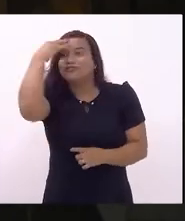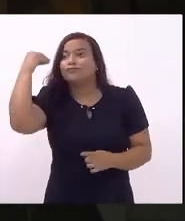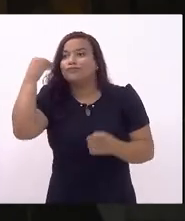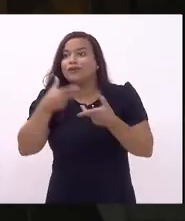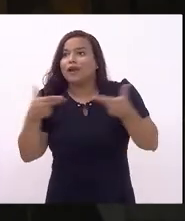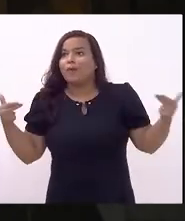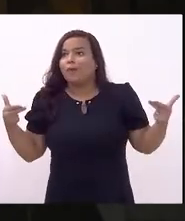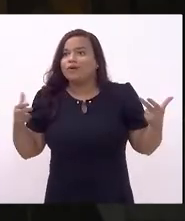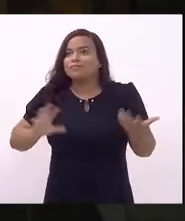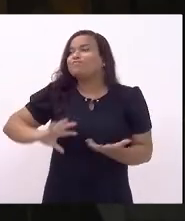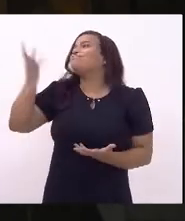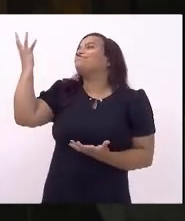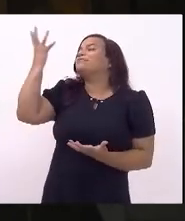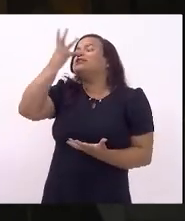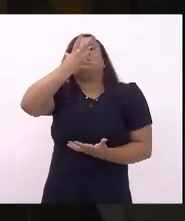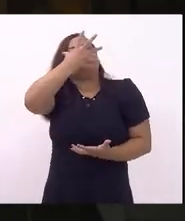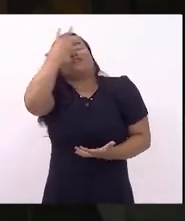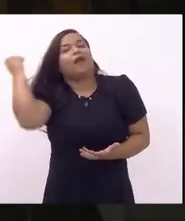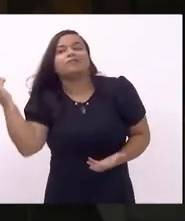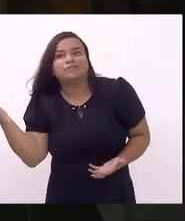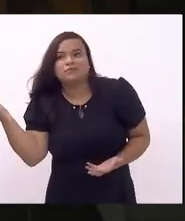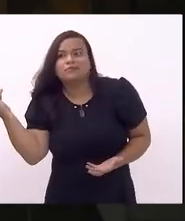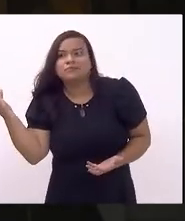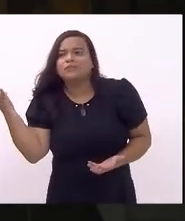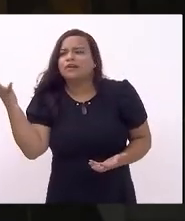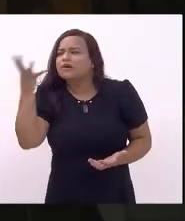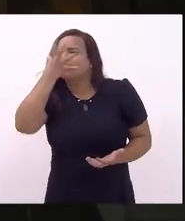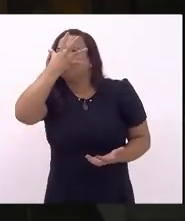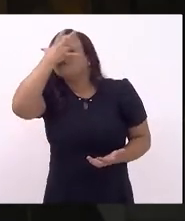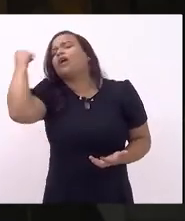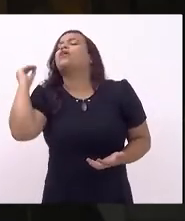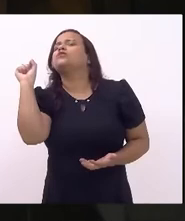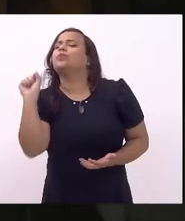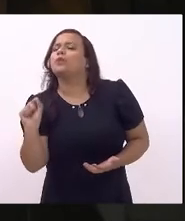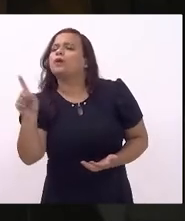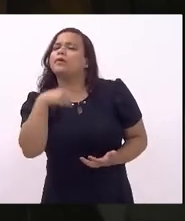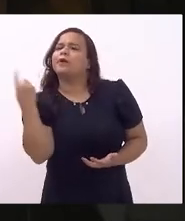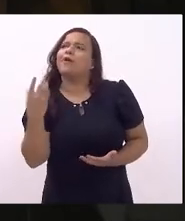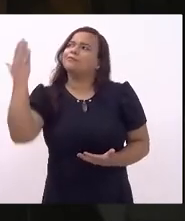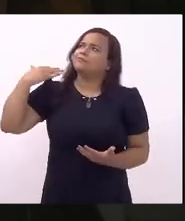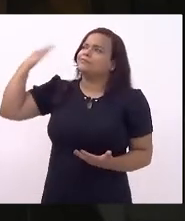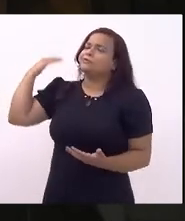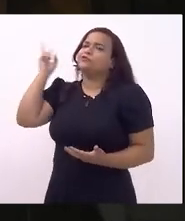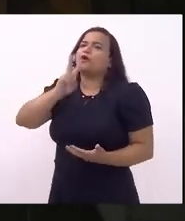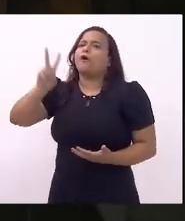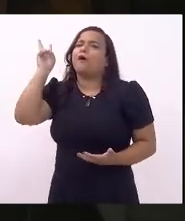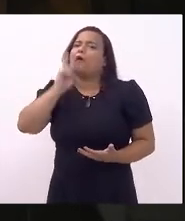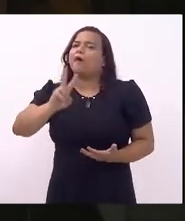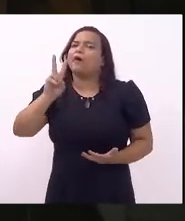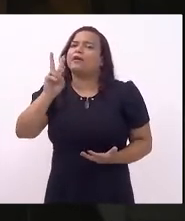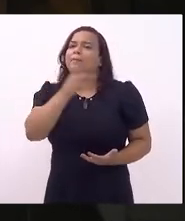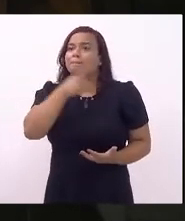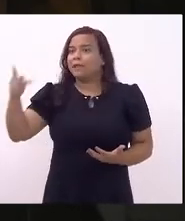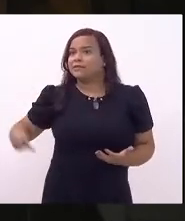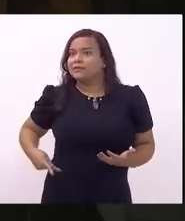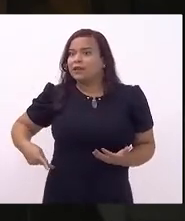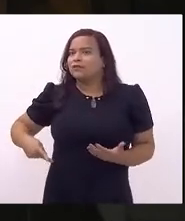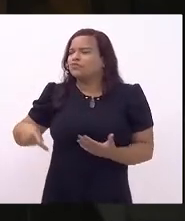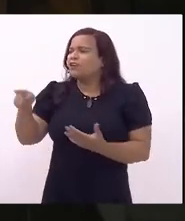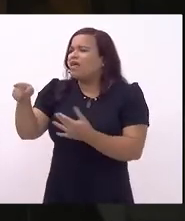esquece do que nós passamos esquece do presidente que quebrou a sete Brasil